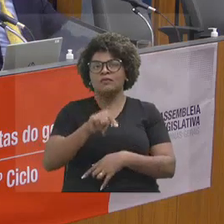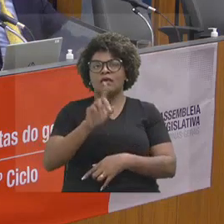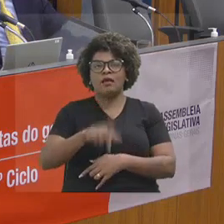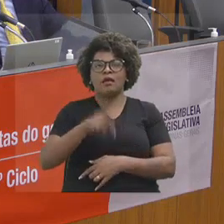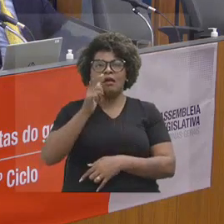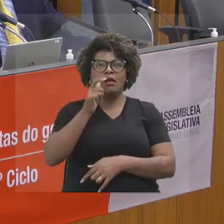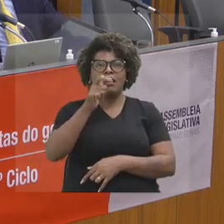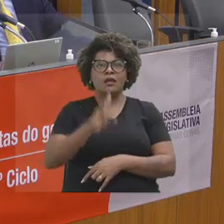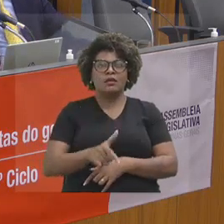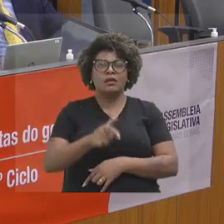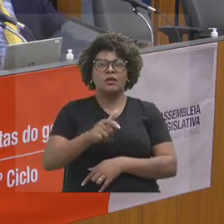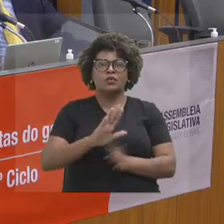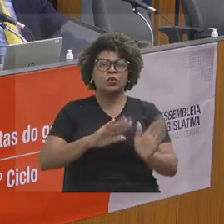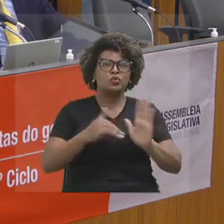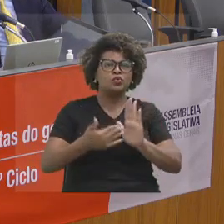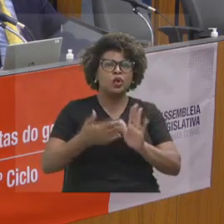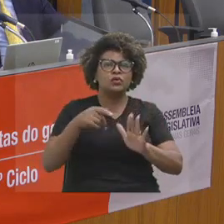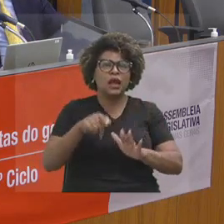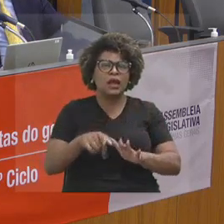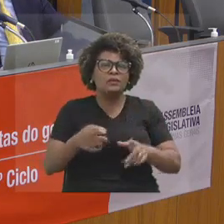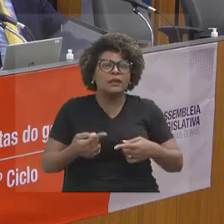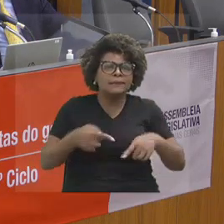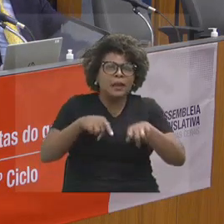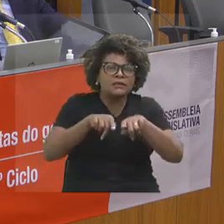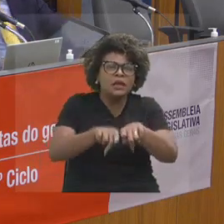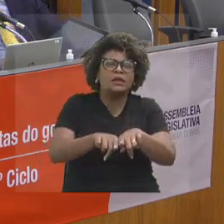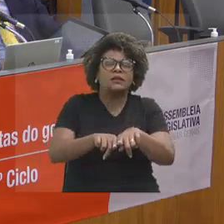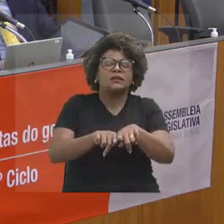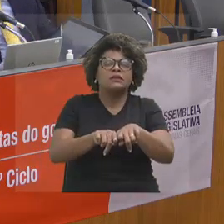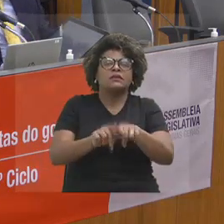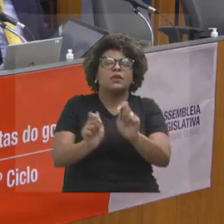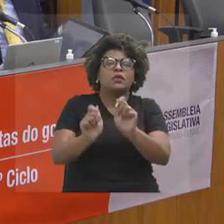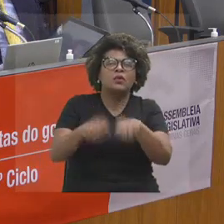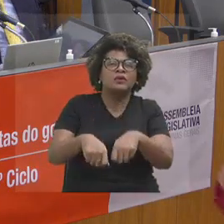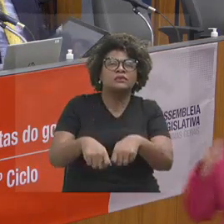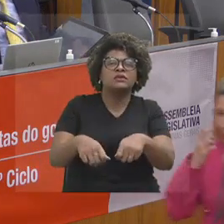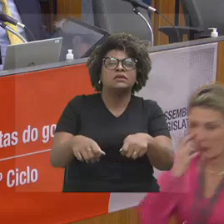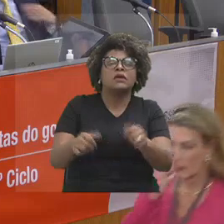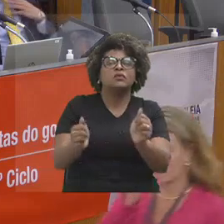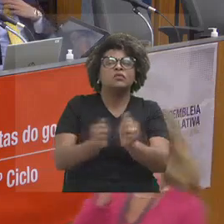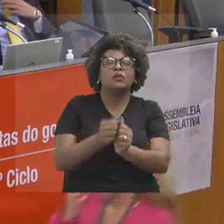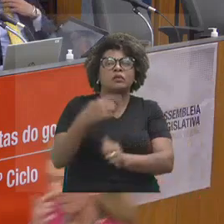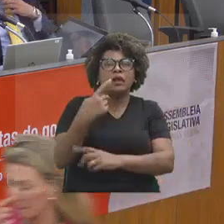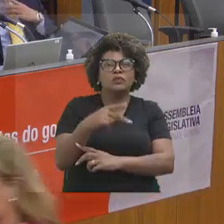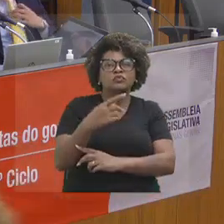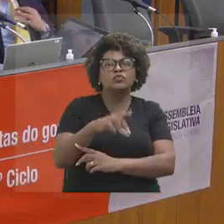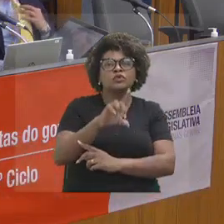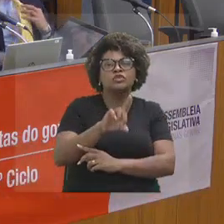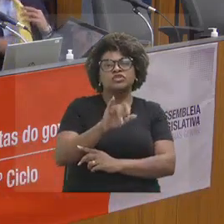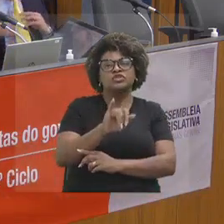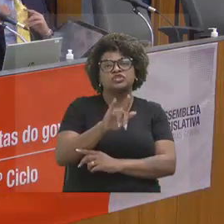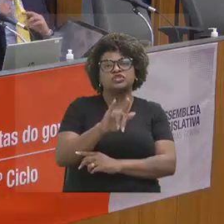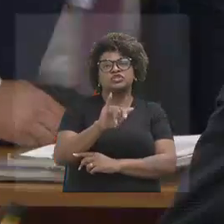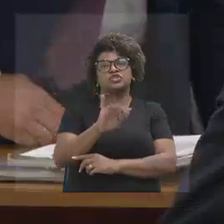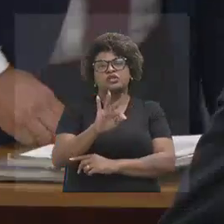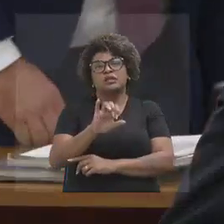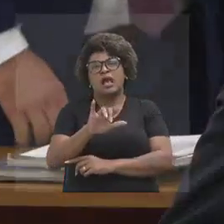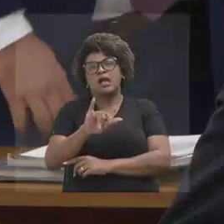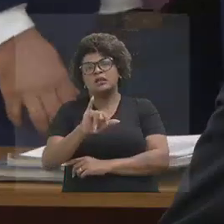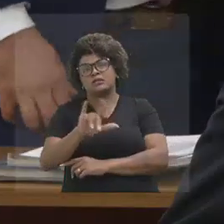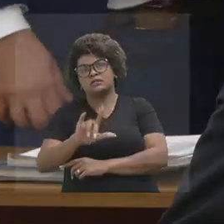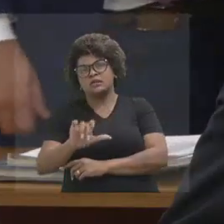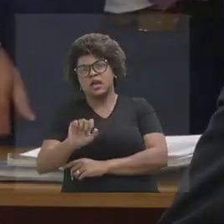capilaridade que a Rede Minas está conseguindo chegar aí no Estado através da sua digitalização, da sua expansão, mas também contando com TVs